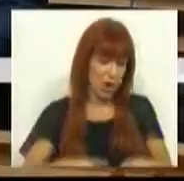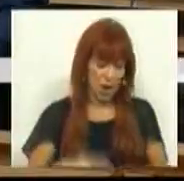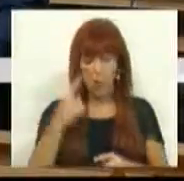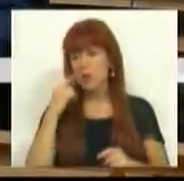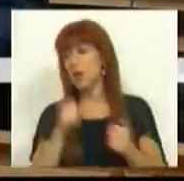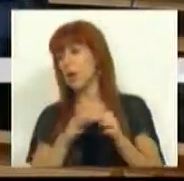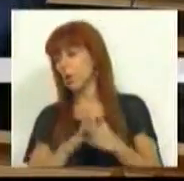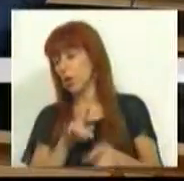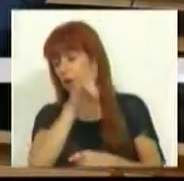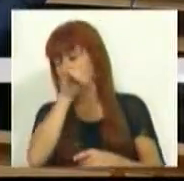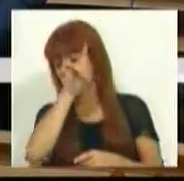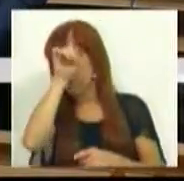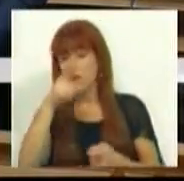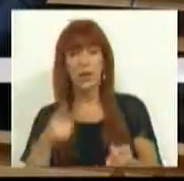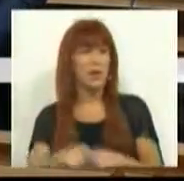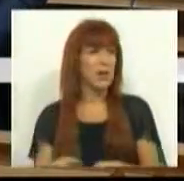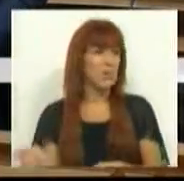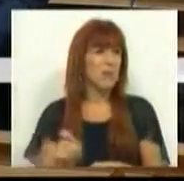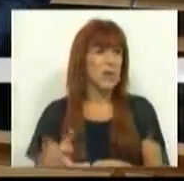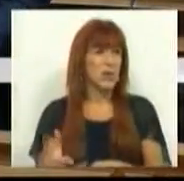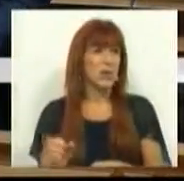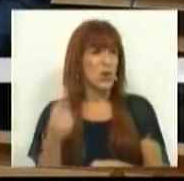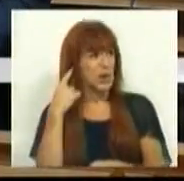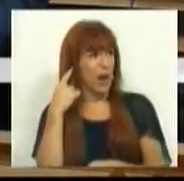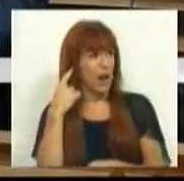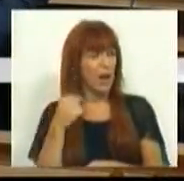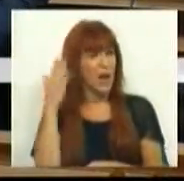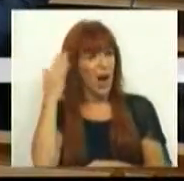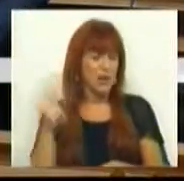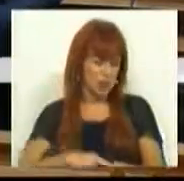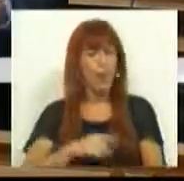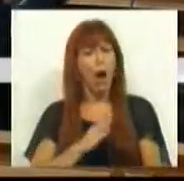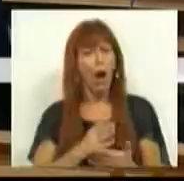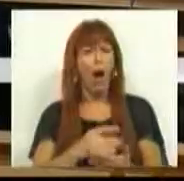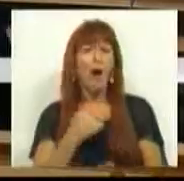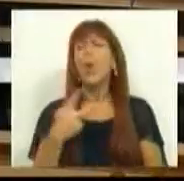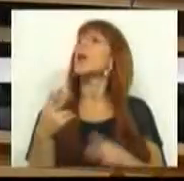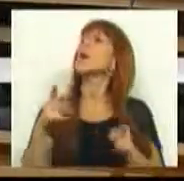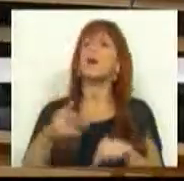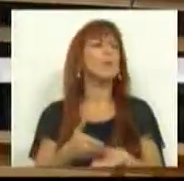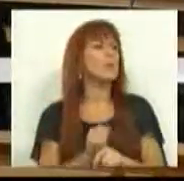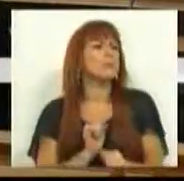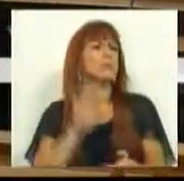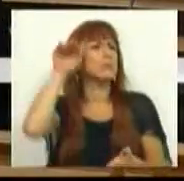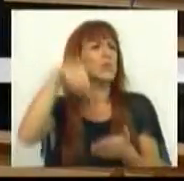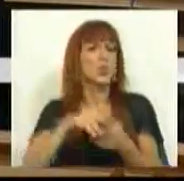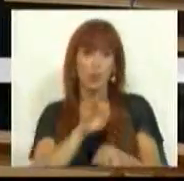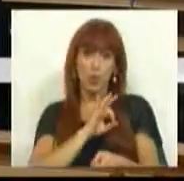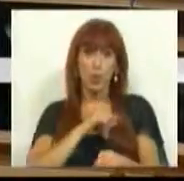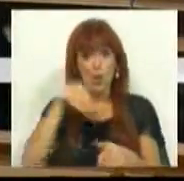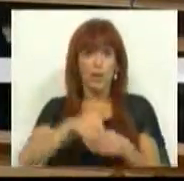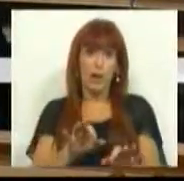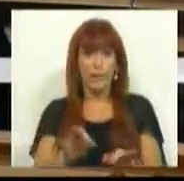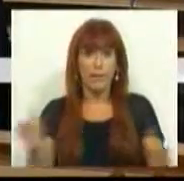que conhecia todas essas questões, passados 18 meses, acha que ainda vem a tempo de criticar aquilo que era a solução, que os senhores